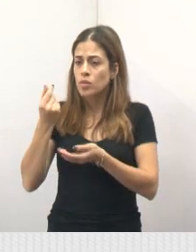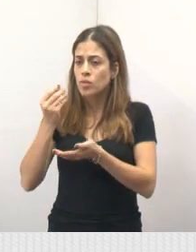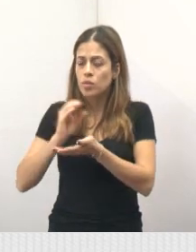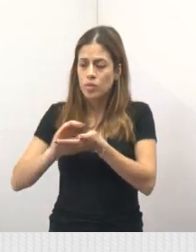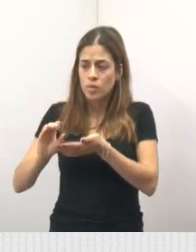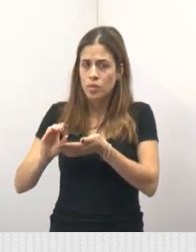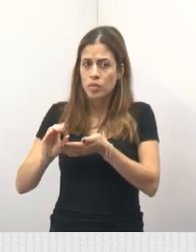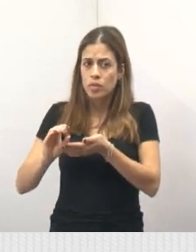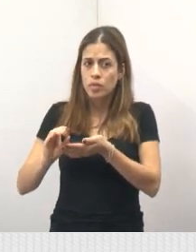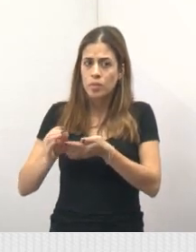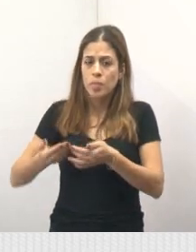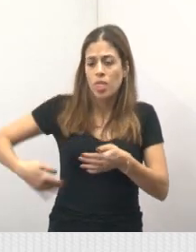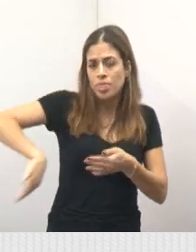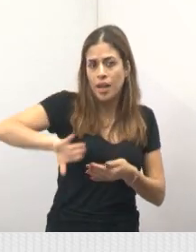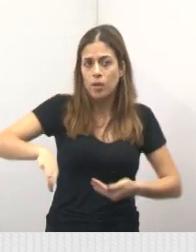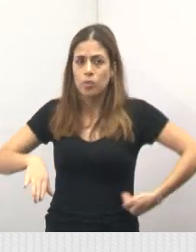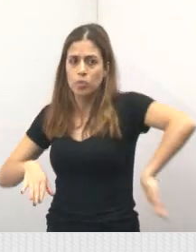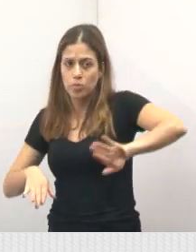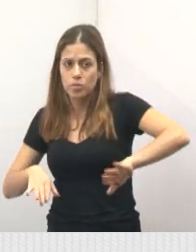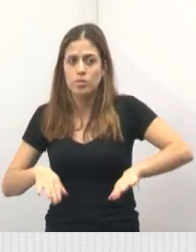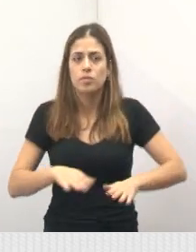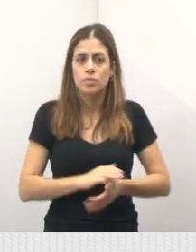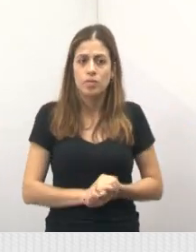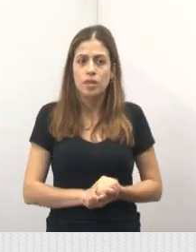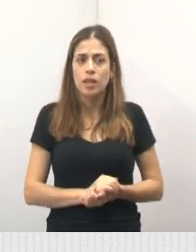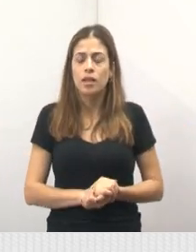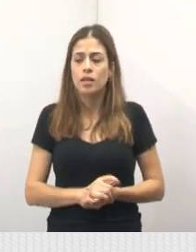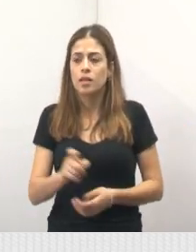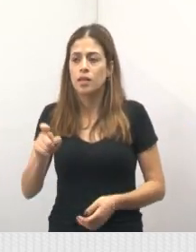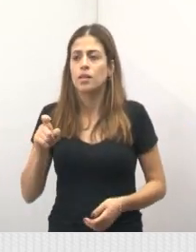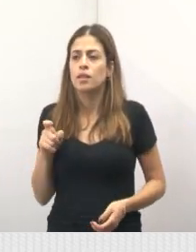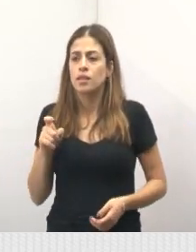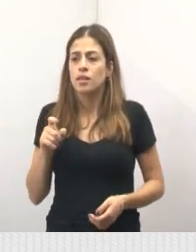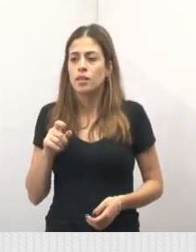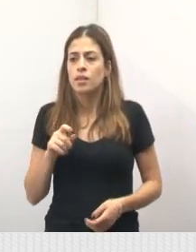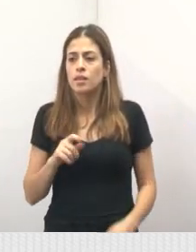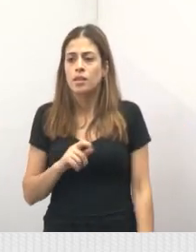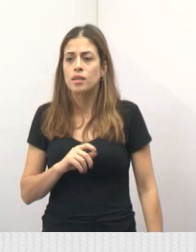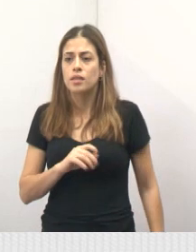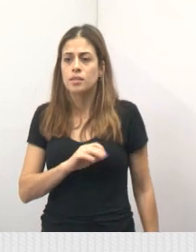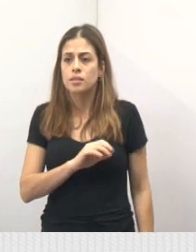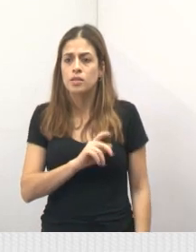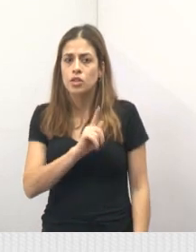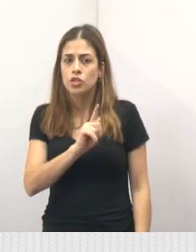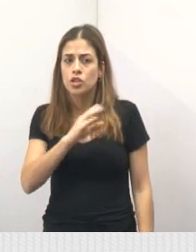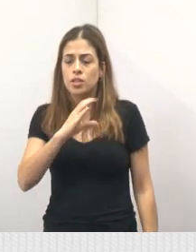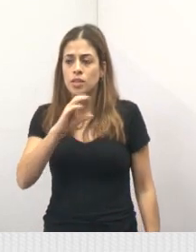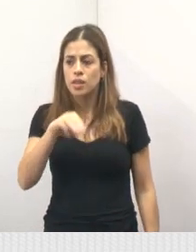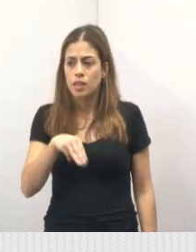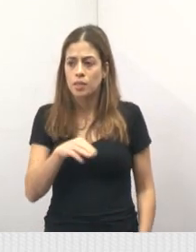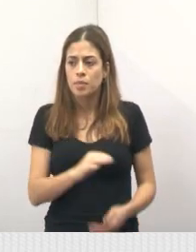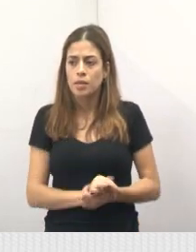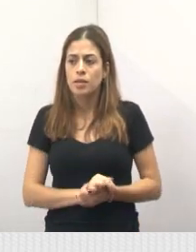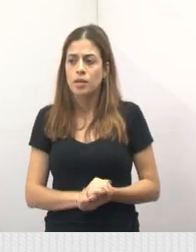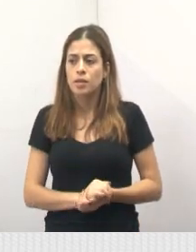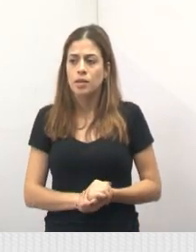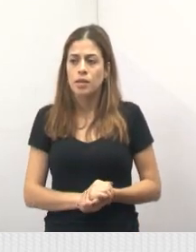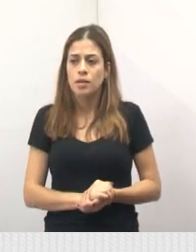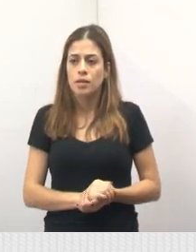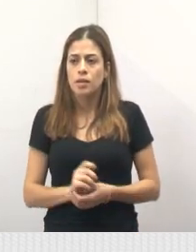um cara que vem fazendo ex-policial, aliás, da GCM, ex-GCM aqui do município,